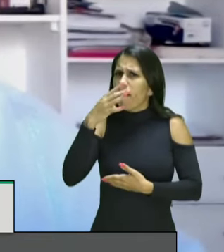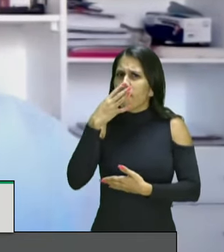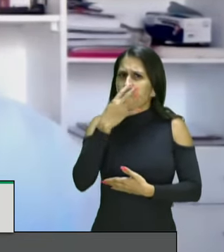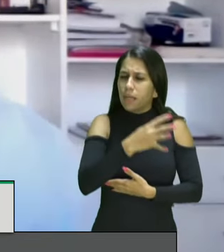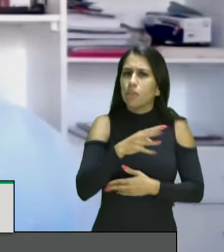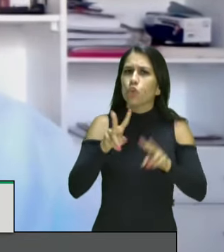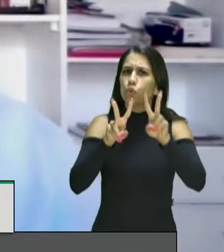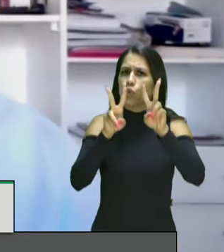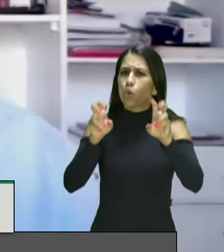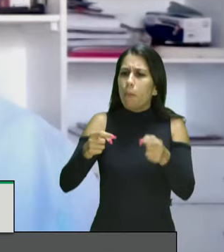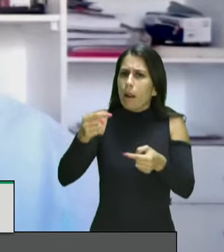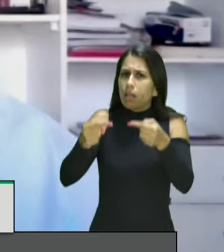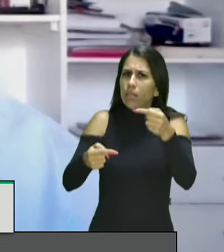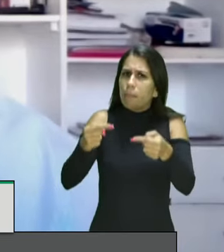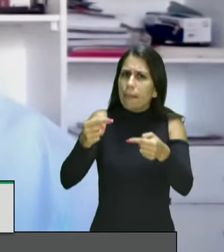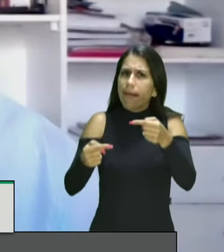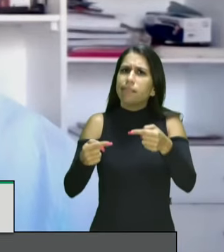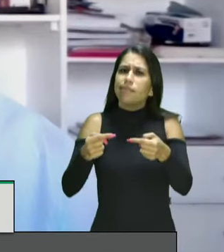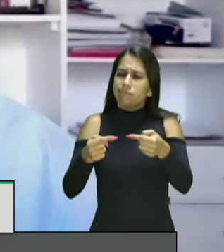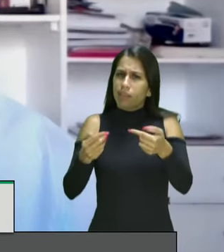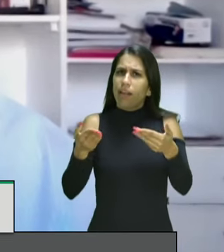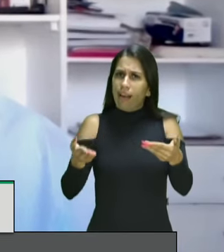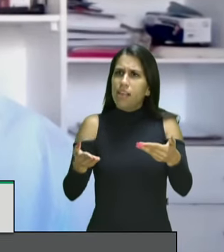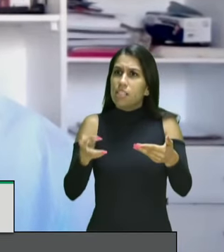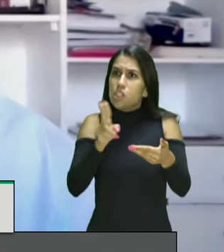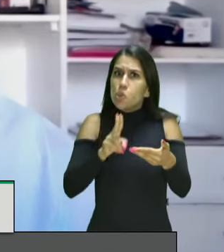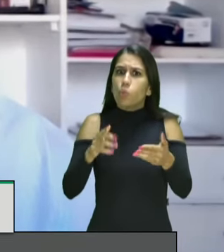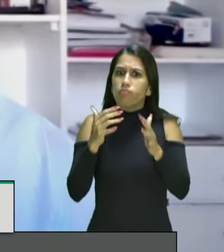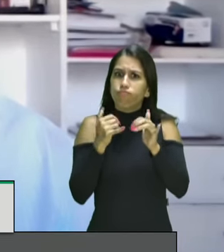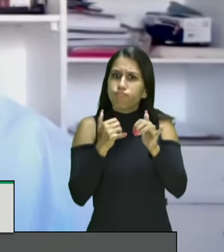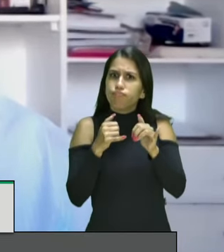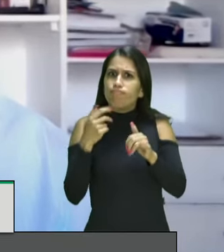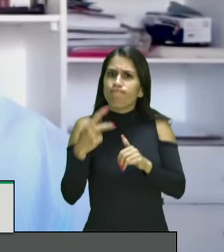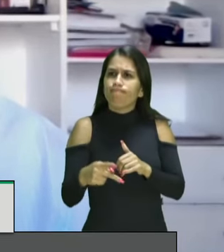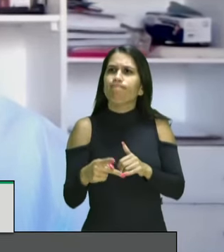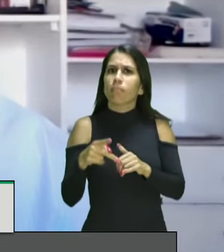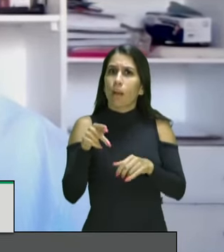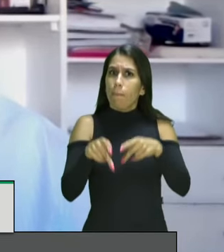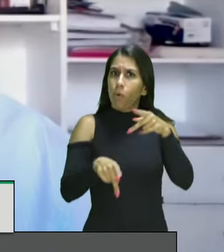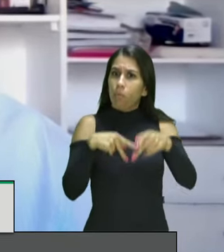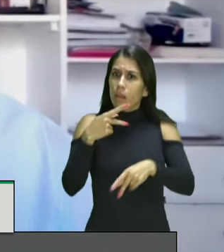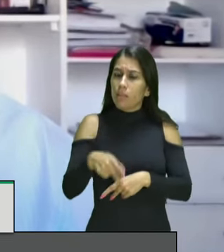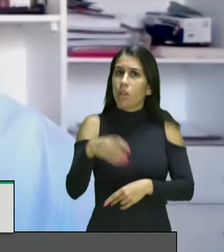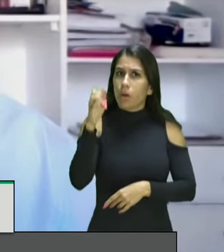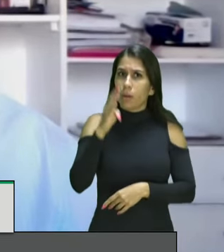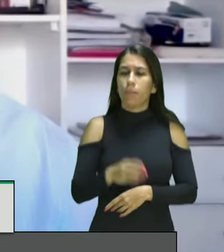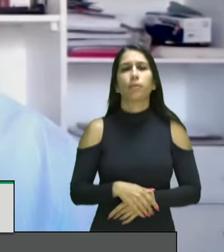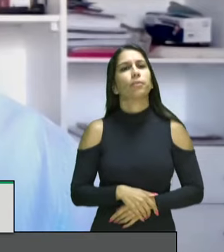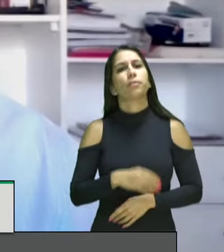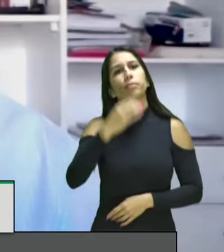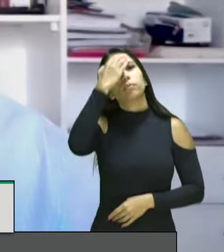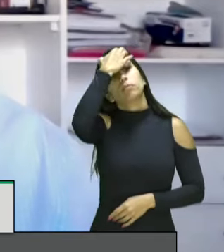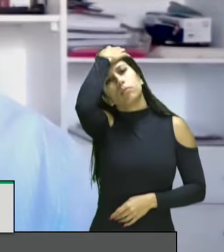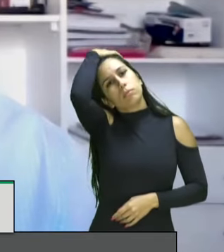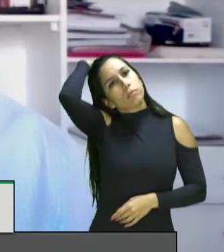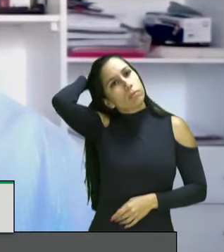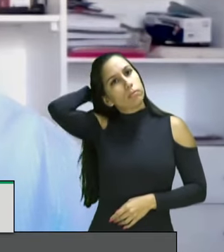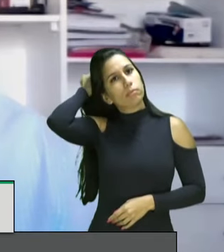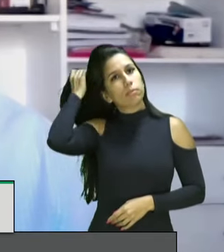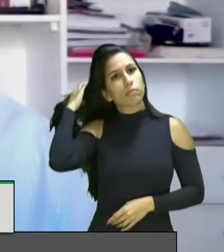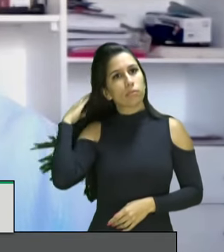política de incentivo ao armamento da população no Brasil eu queria continuar